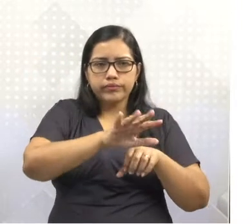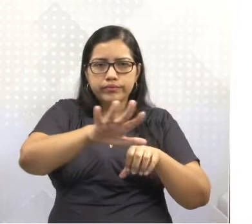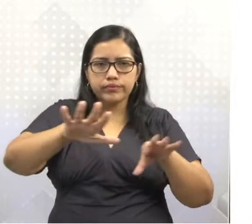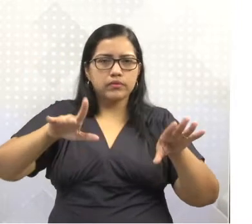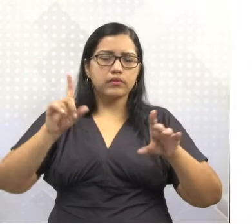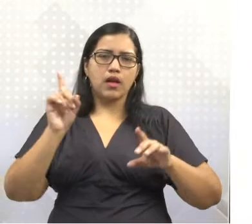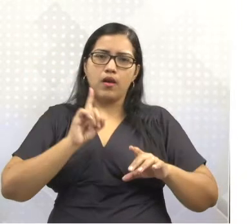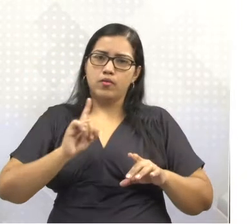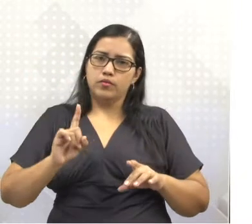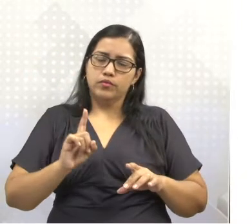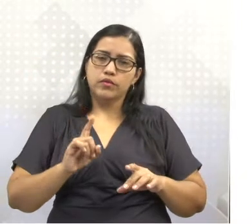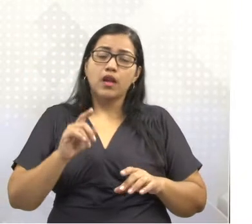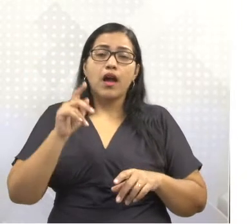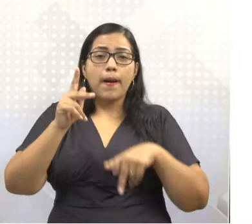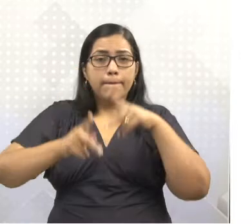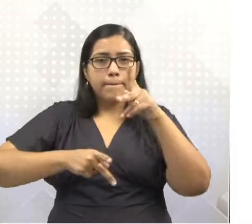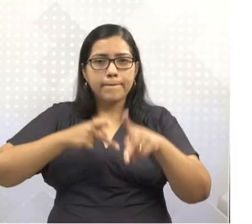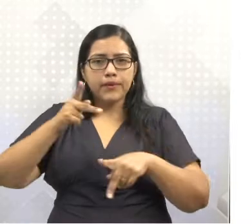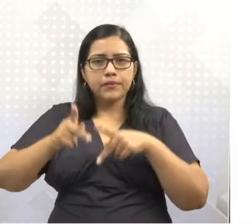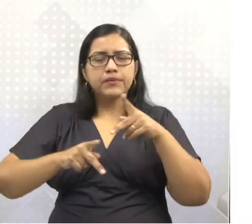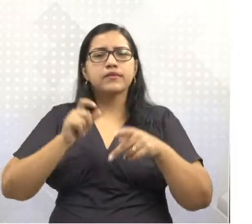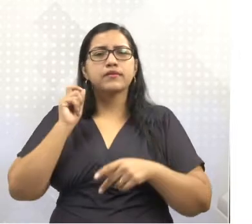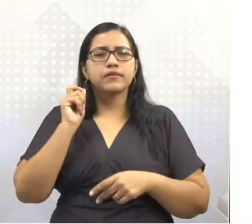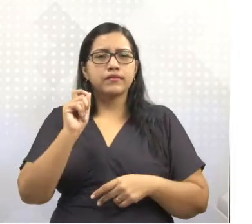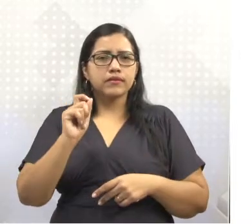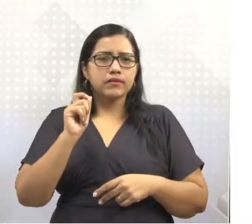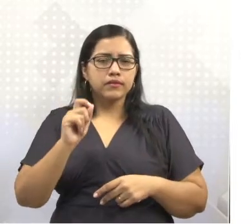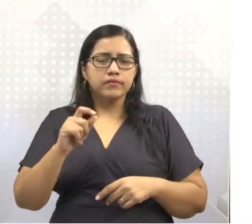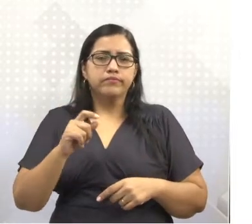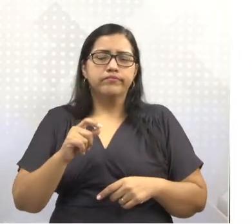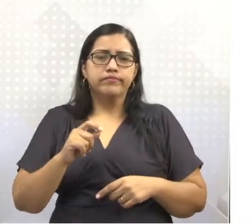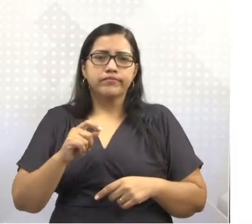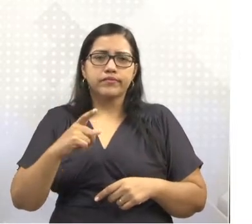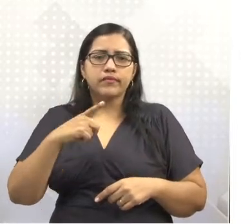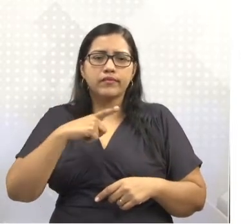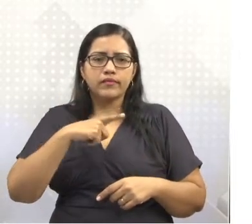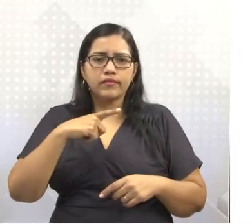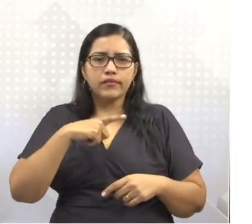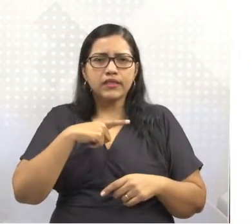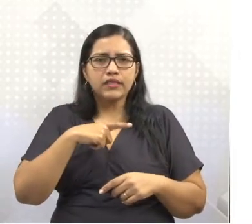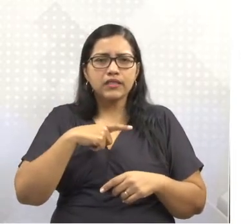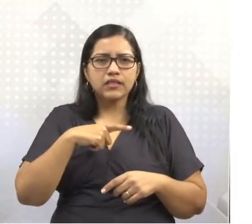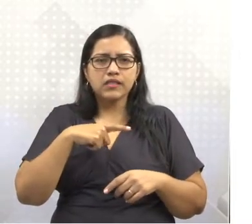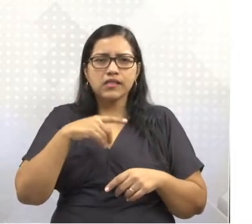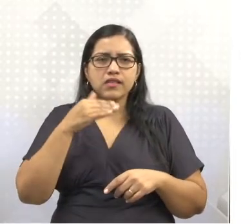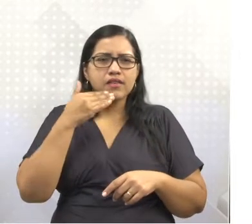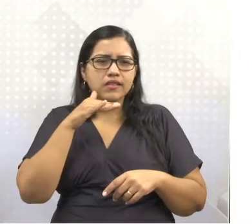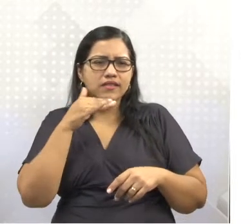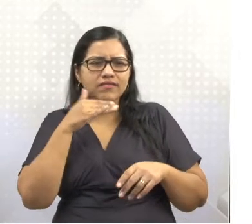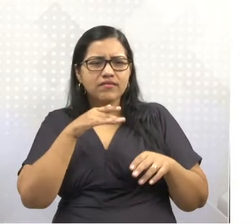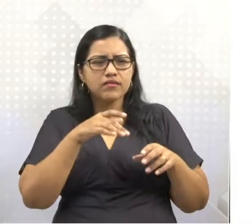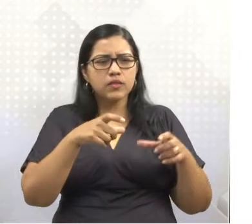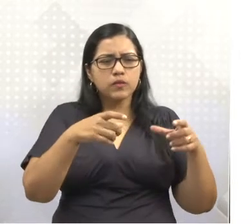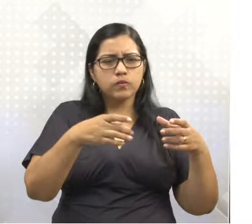Ou seja, a população se distribui de uma forma irregular, concentrando-se em áreas